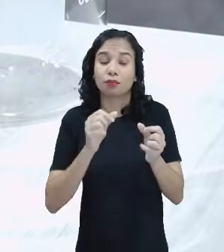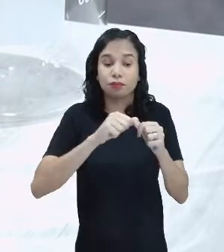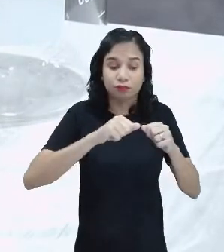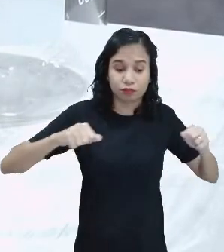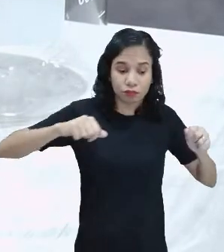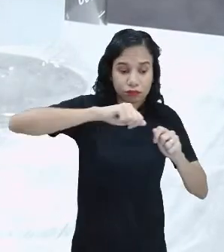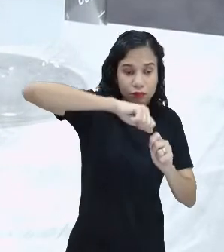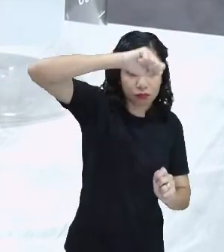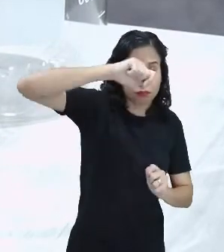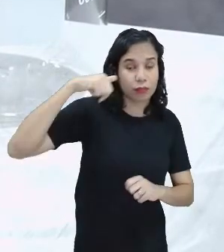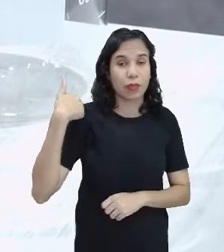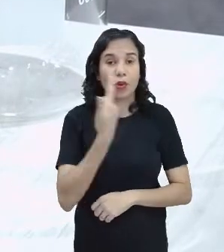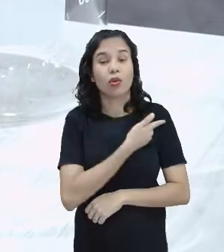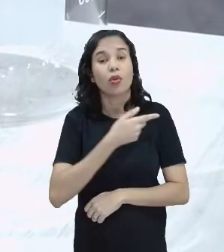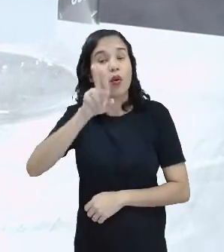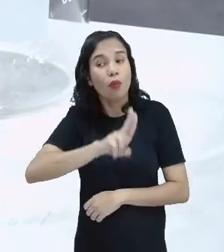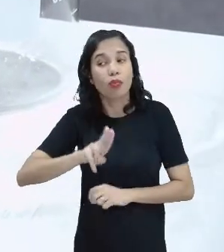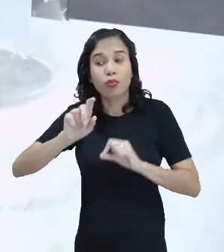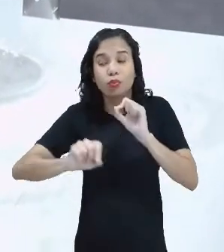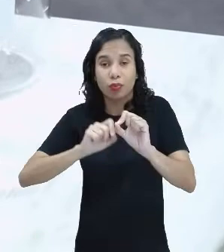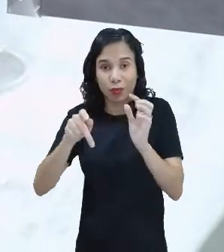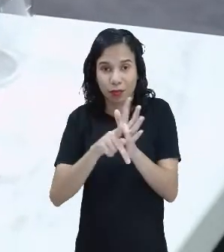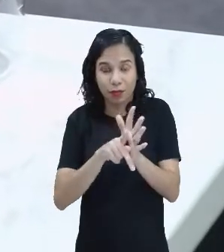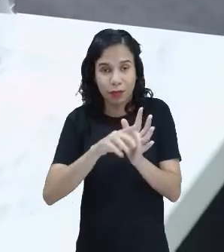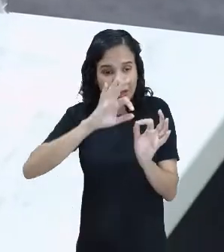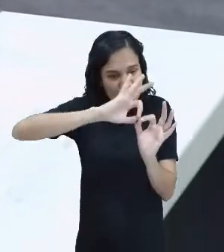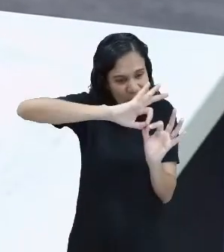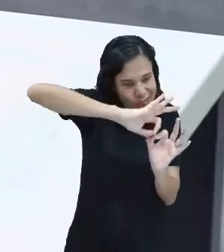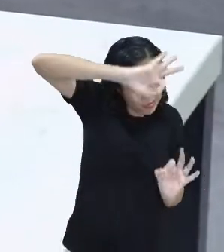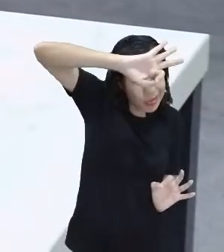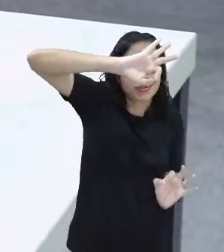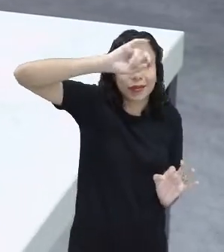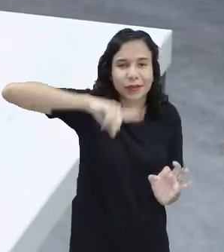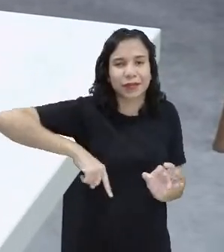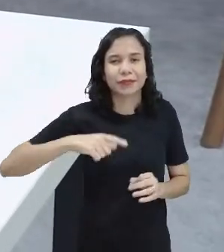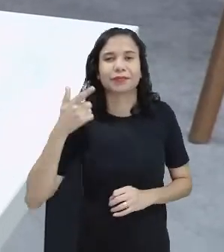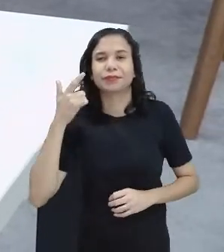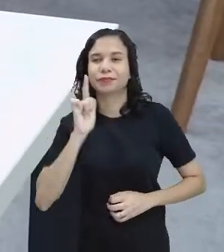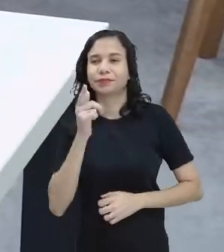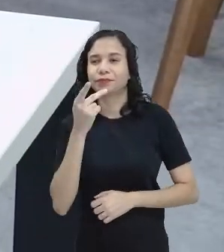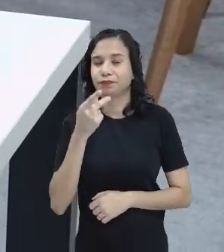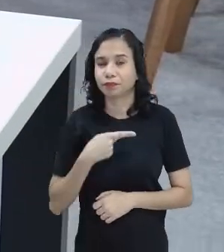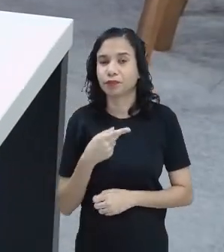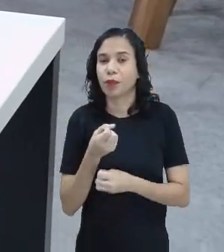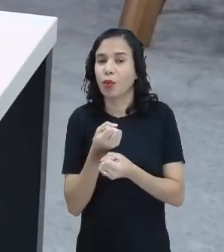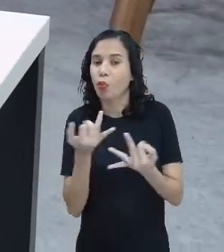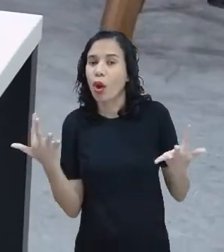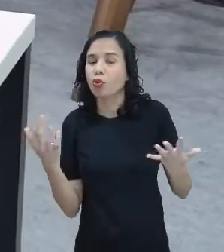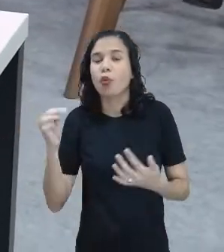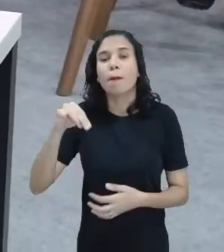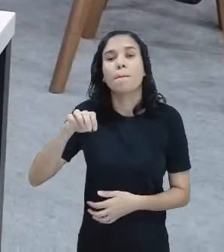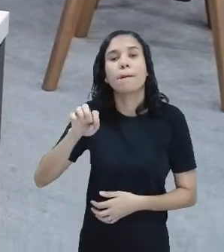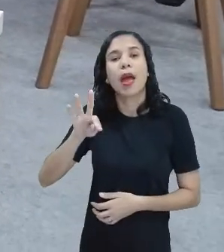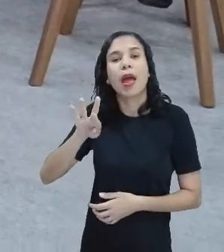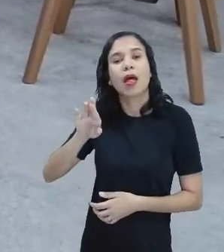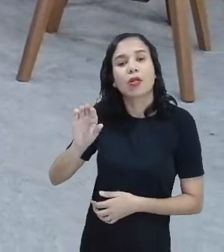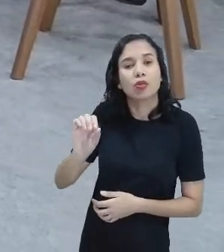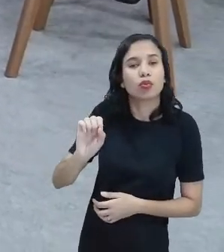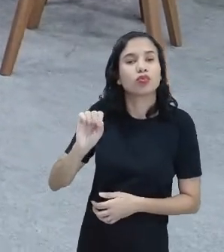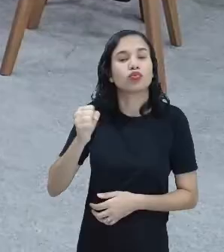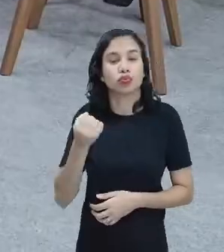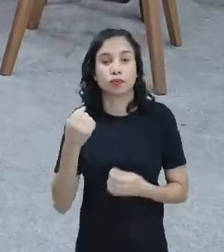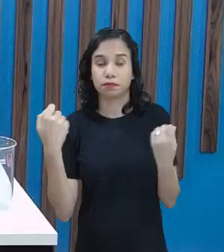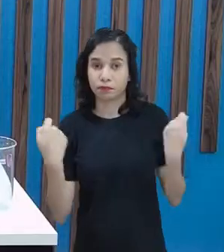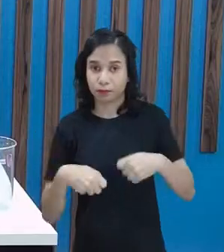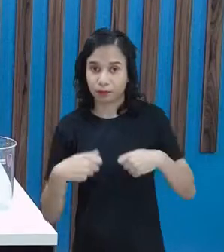a gente está utilizando o que? A fita métrica. Aquela que vai dizer quantos metros, quantos centímetros.